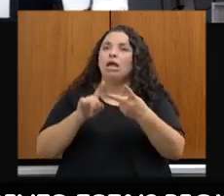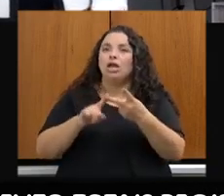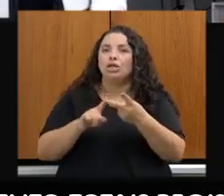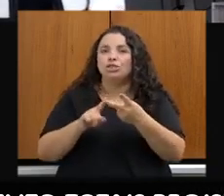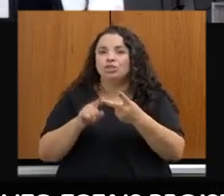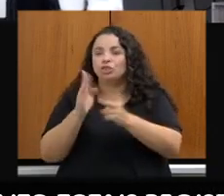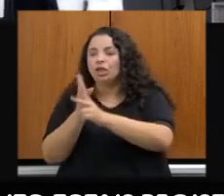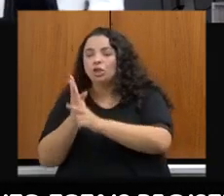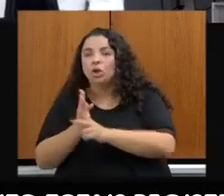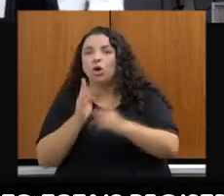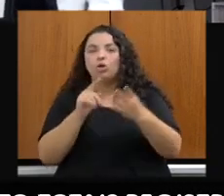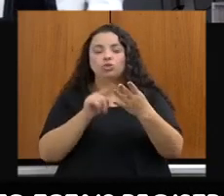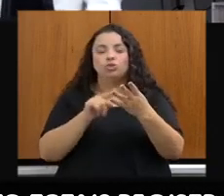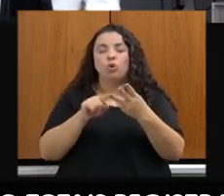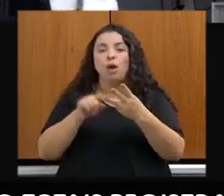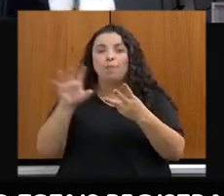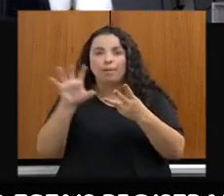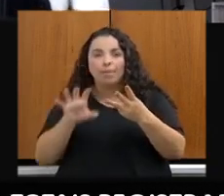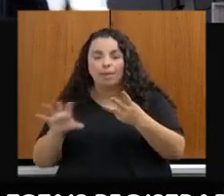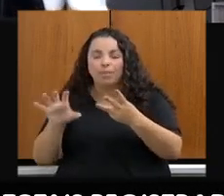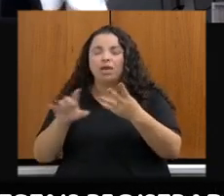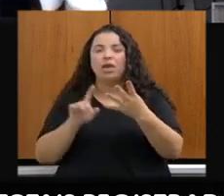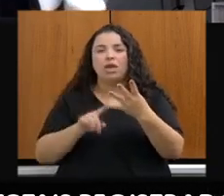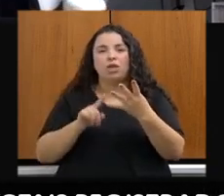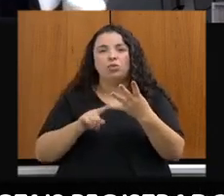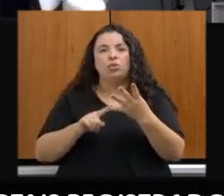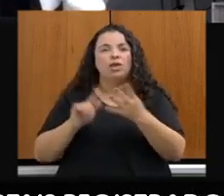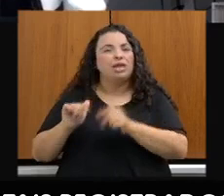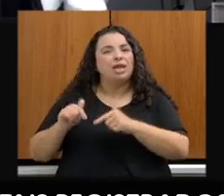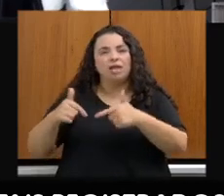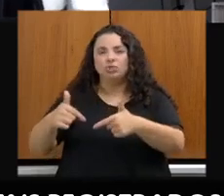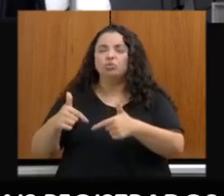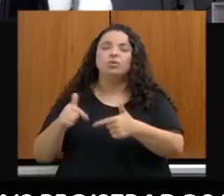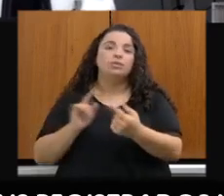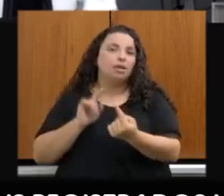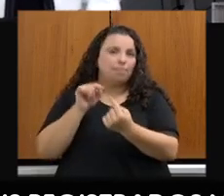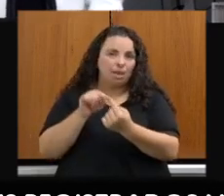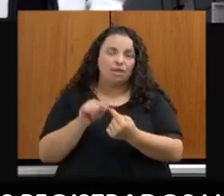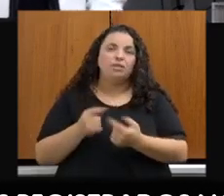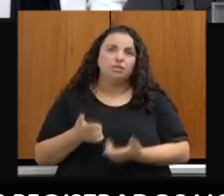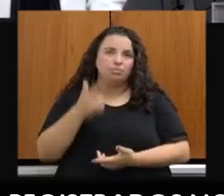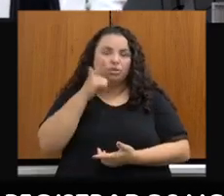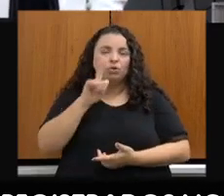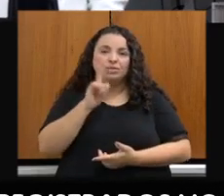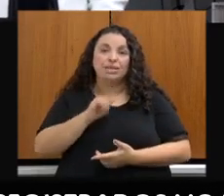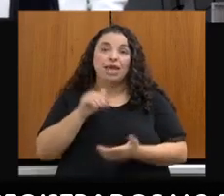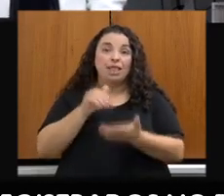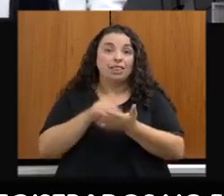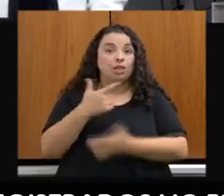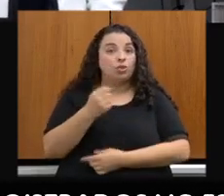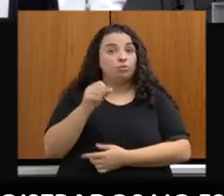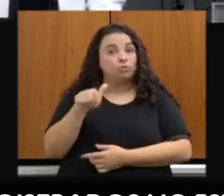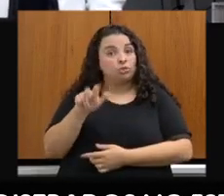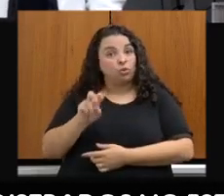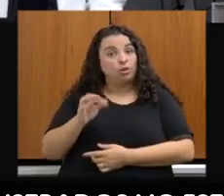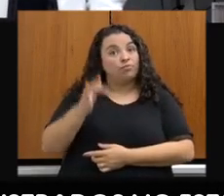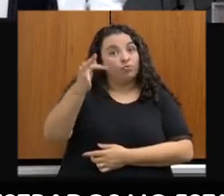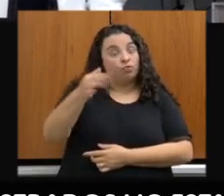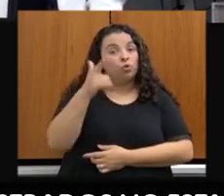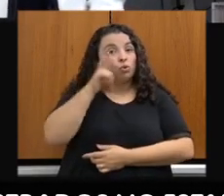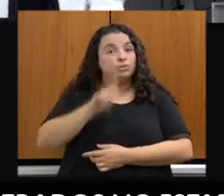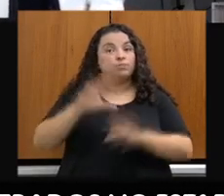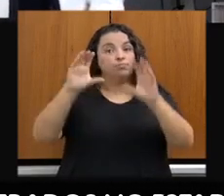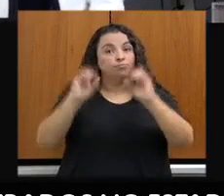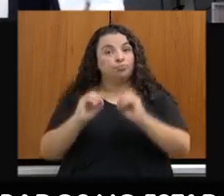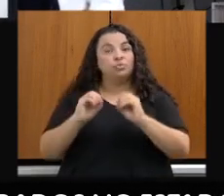mapeamento dos atores interessados, até as ações e metas para atingir a neutralidade até 2050. Eu